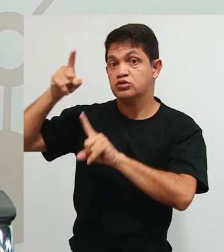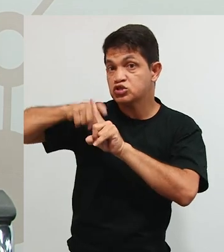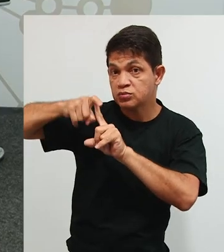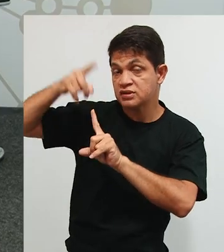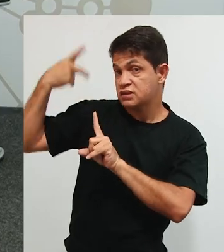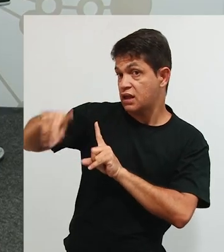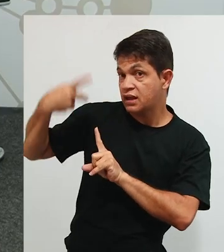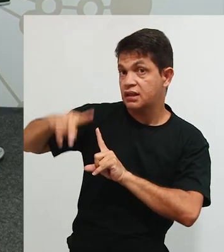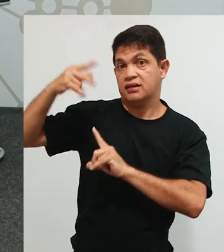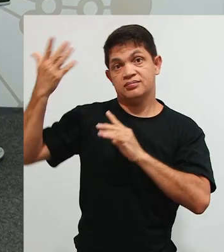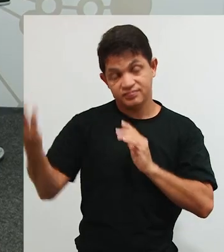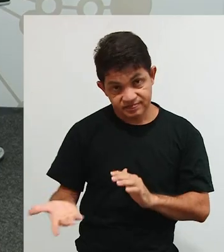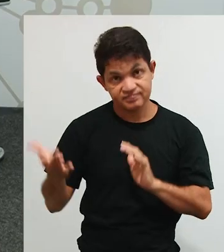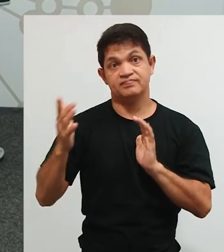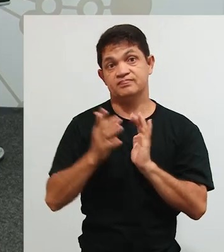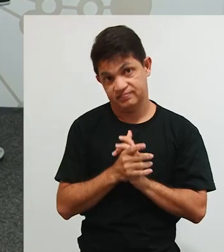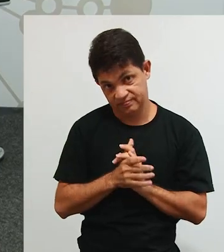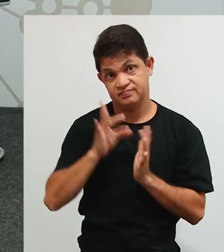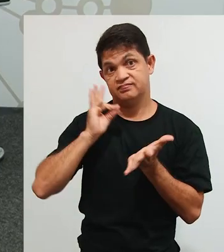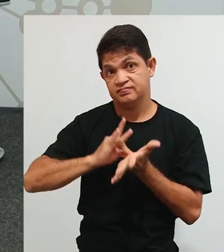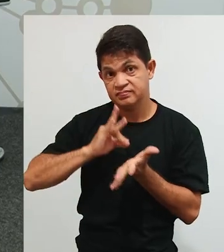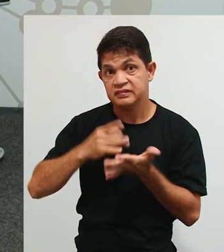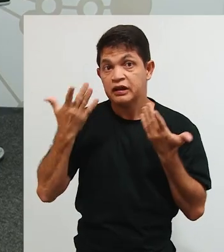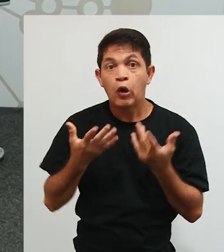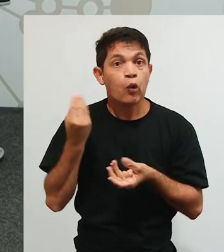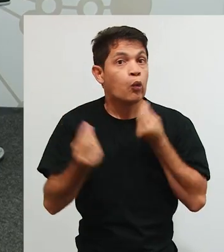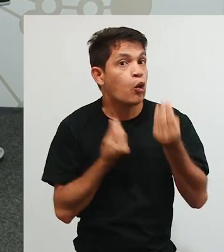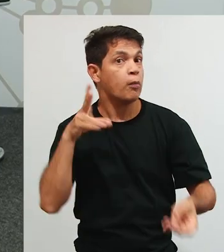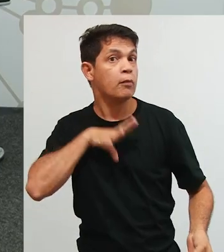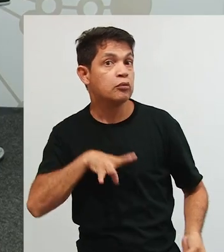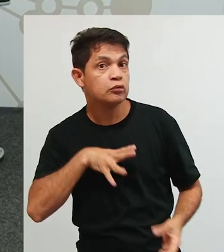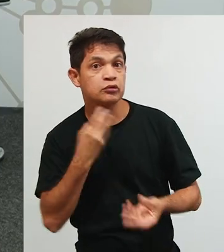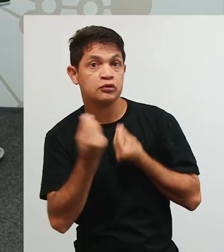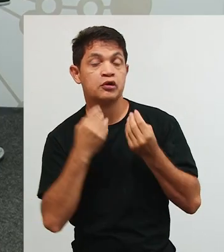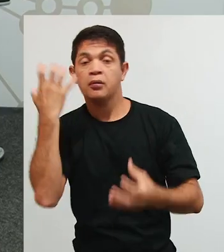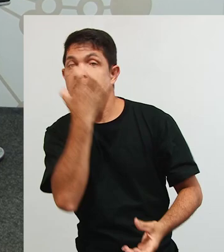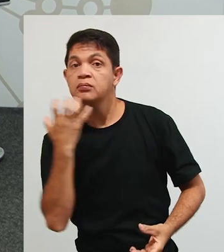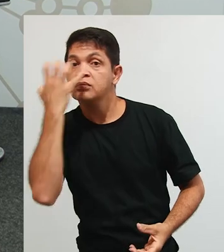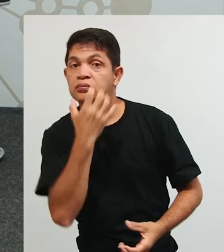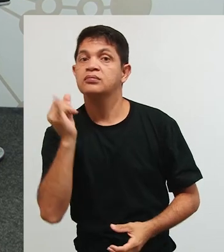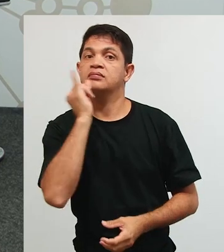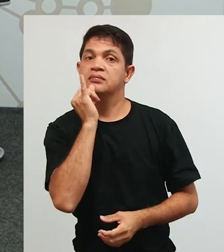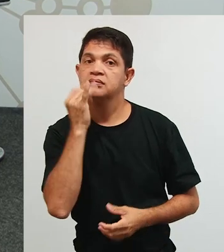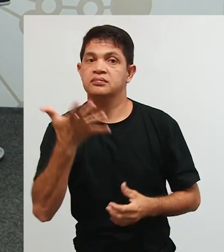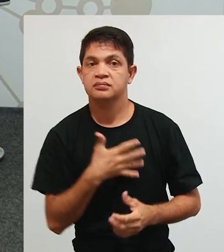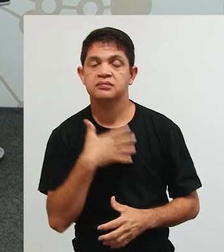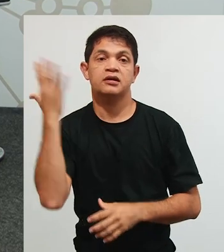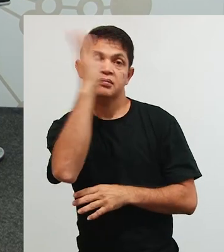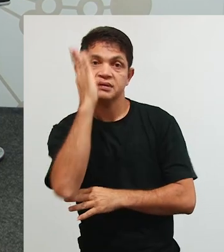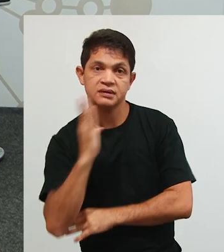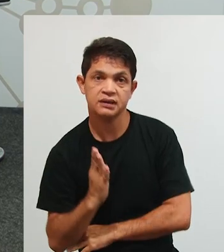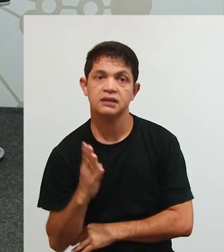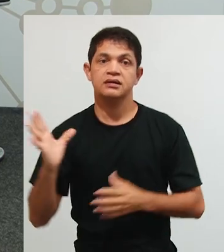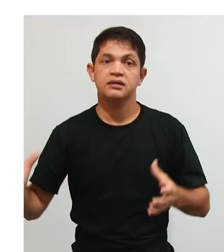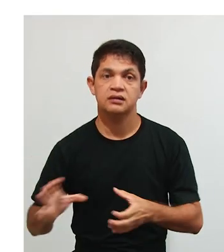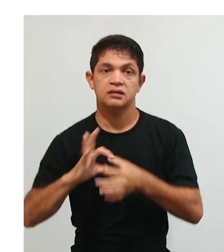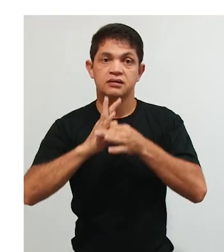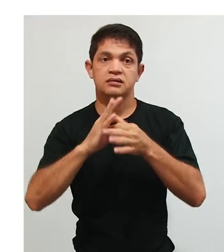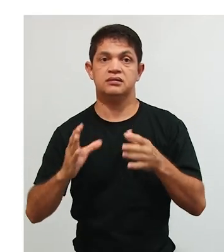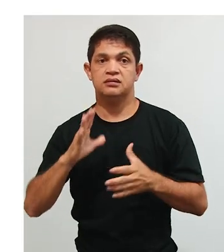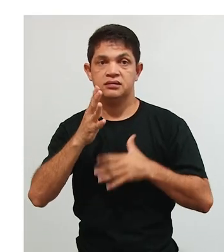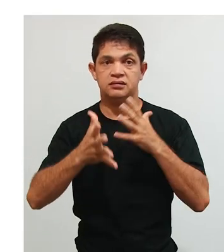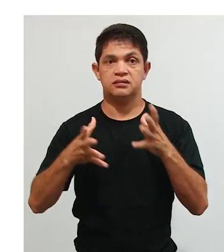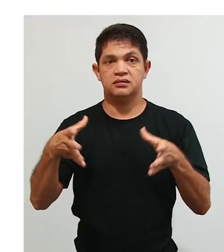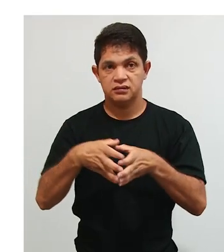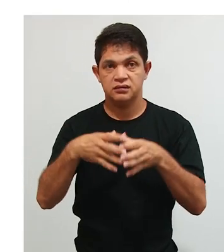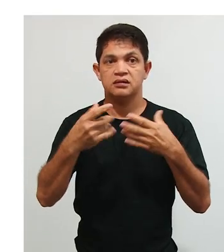professora. Um provérbio, né? Um provérbio português que lembra uma música de um grupo brasileiro. Pau que nasce